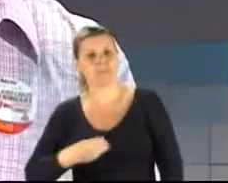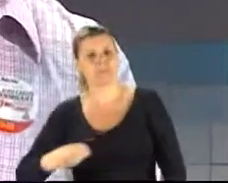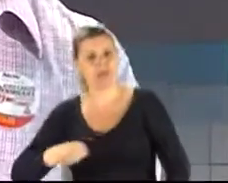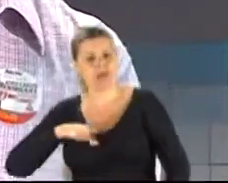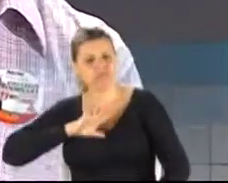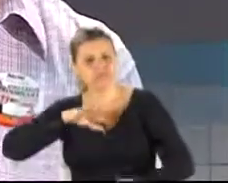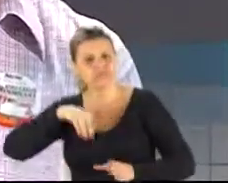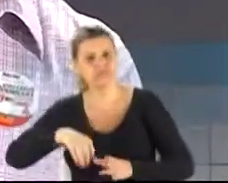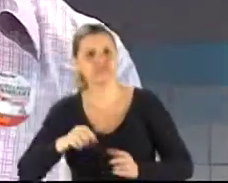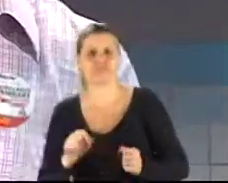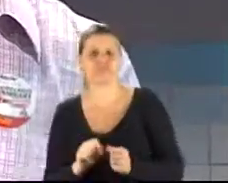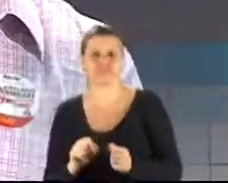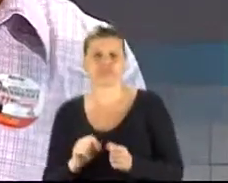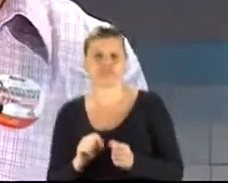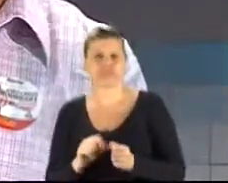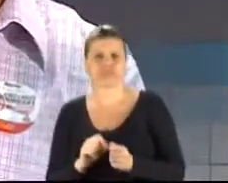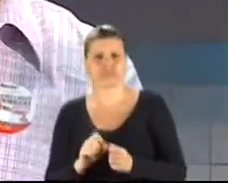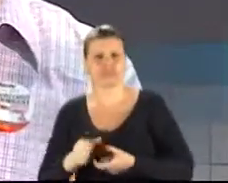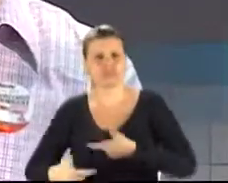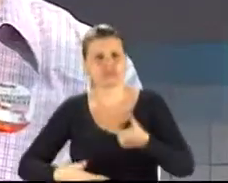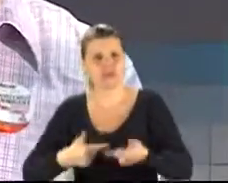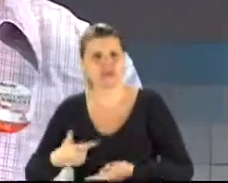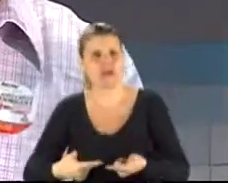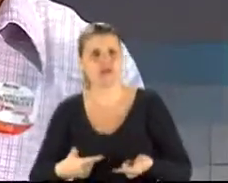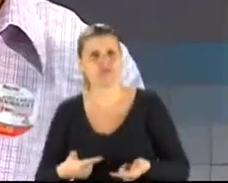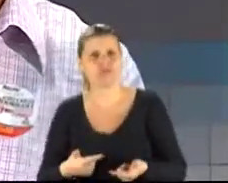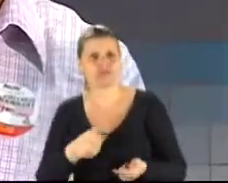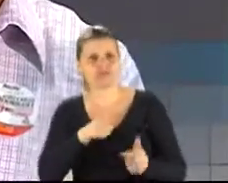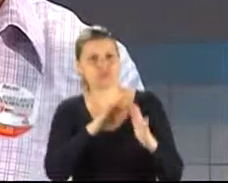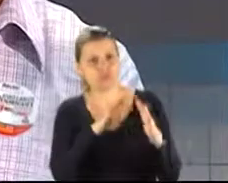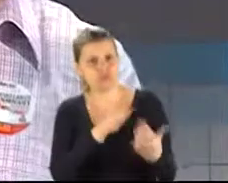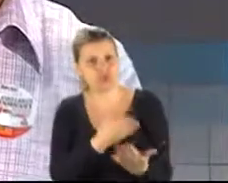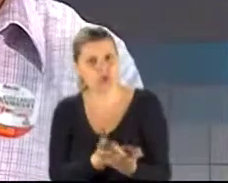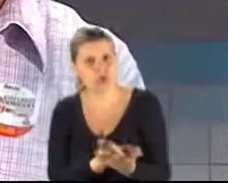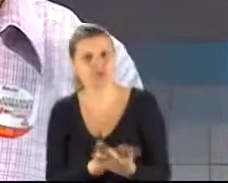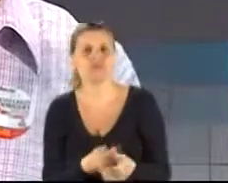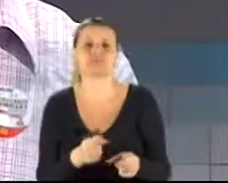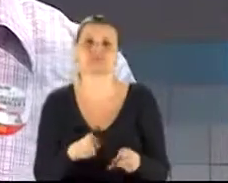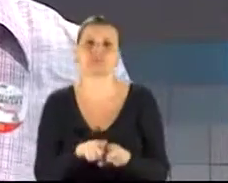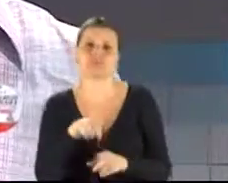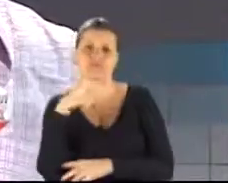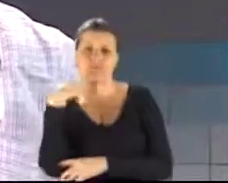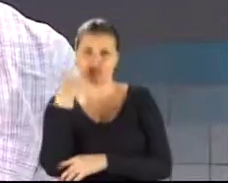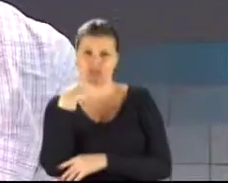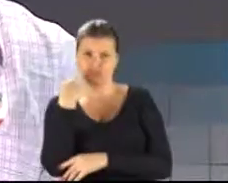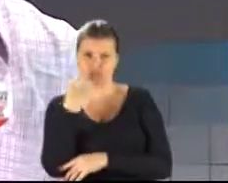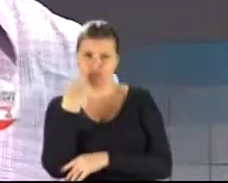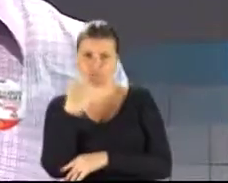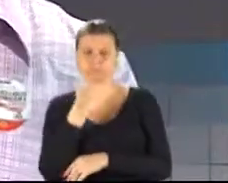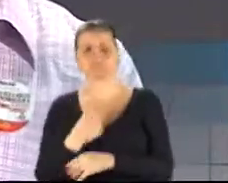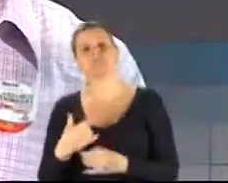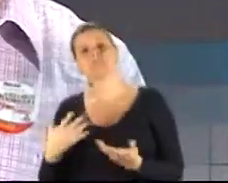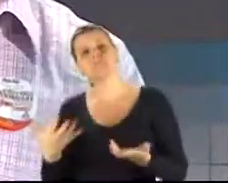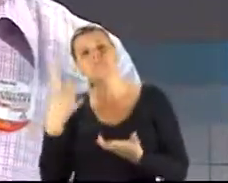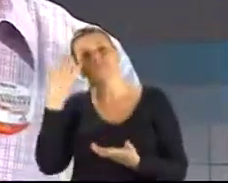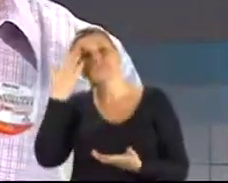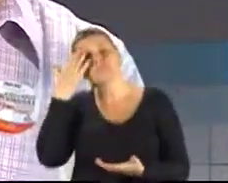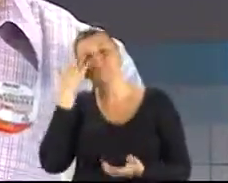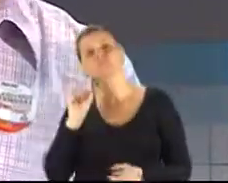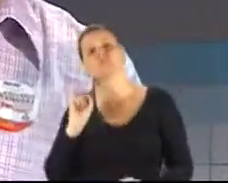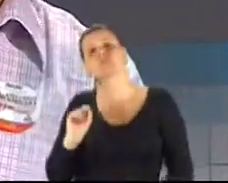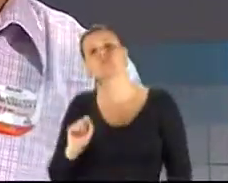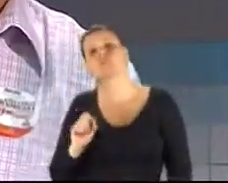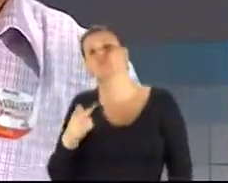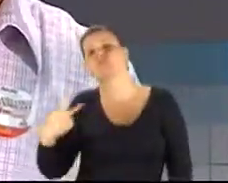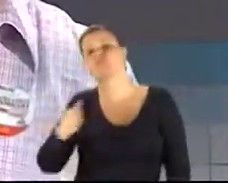trabalho perante a escola e junto um médico dentista. Eu queria saber o que o seu governo acha